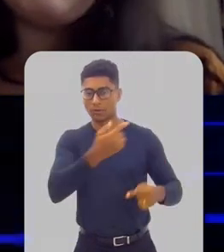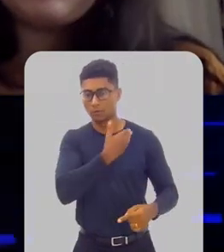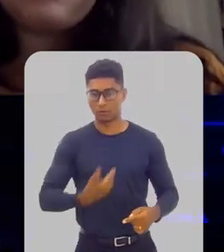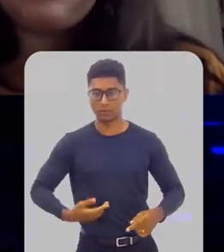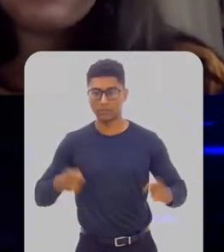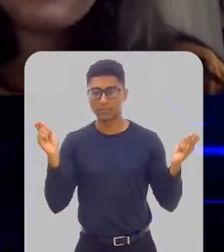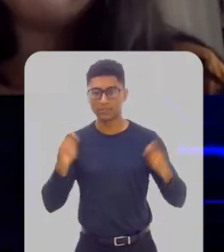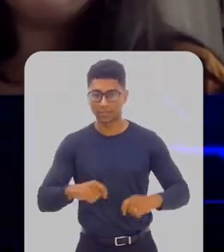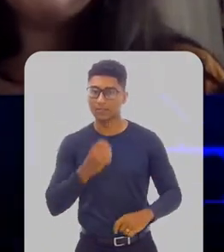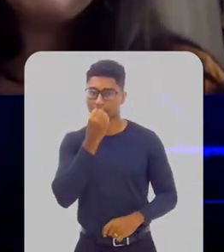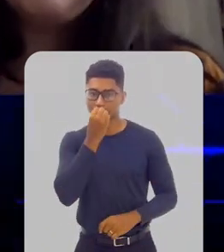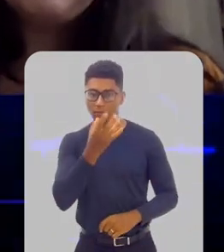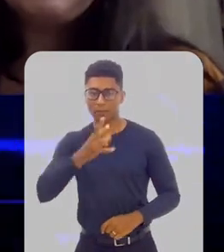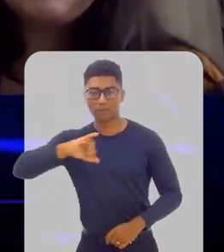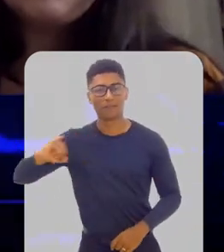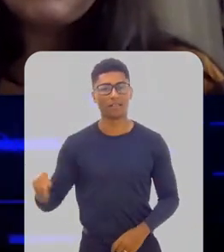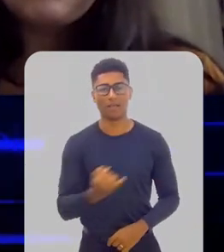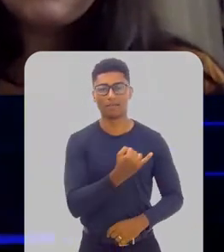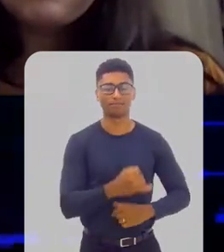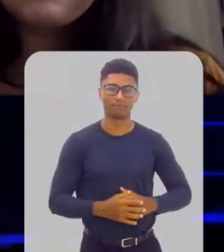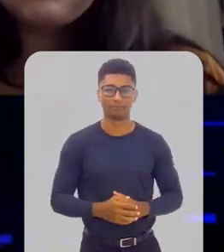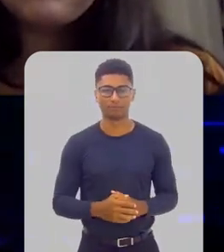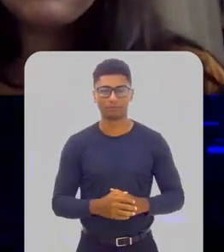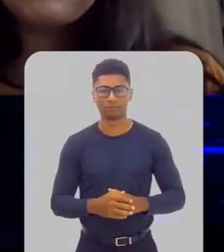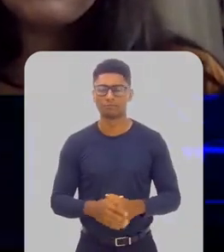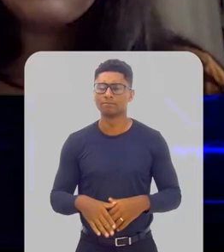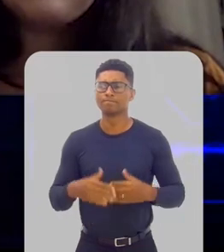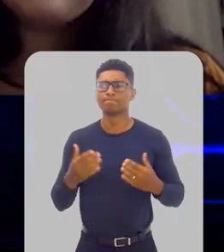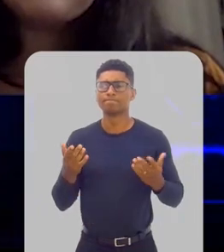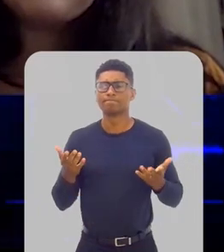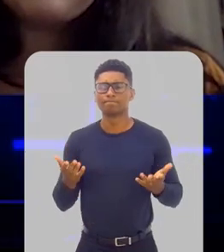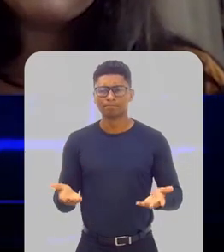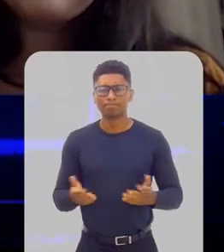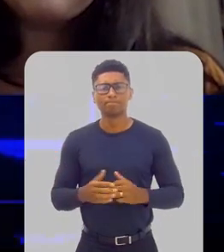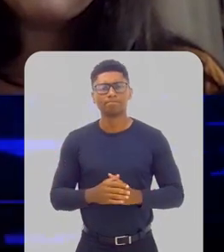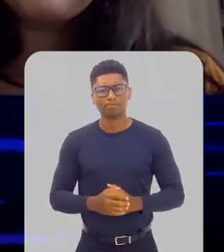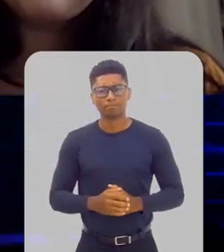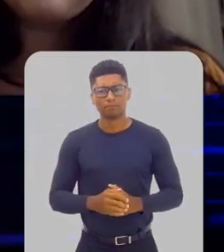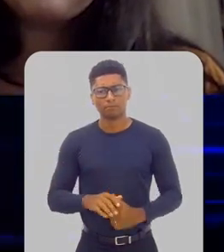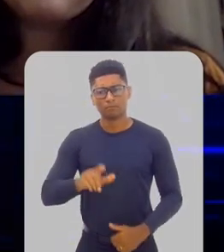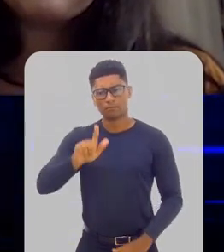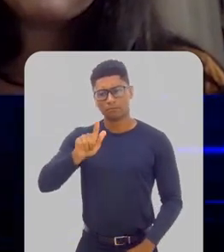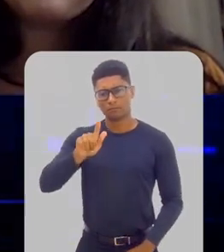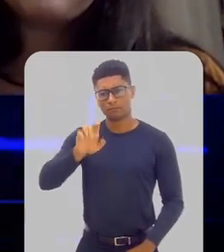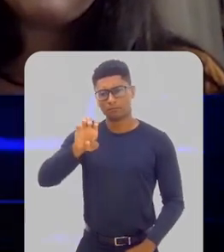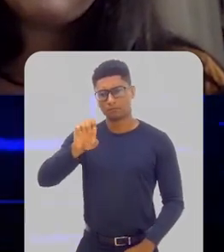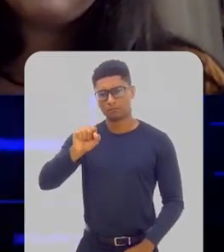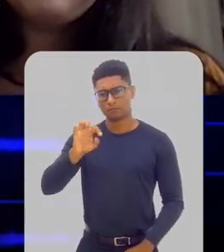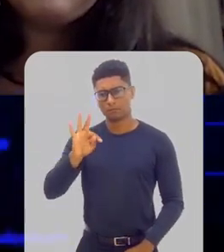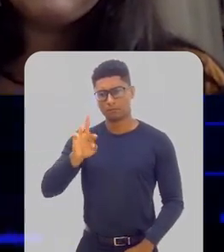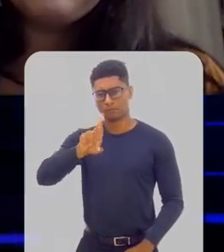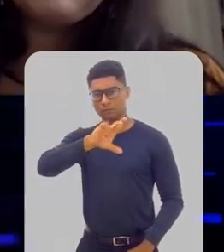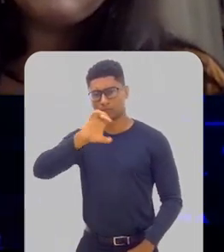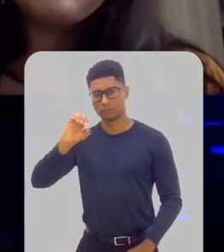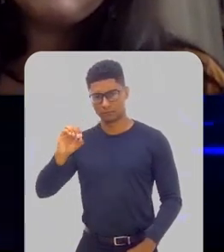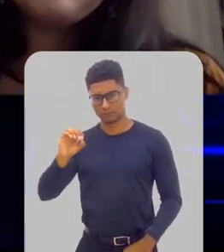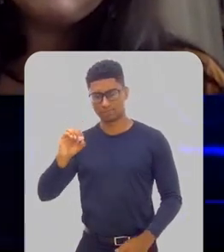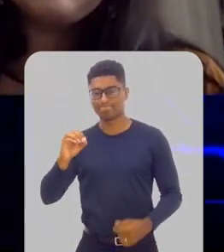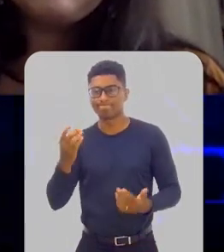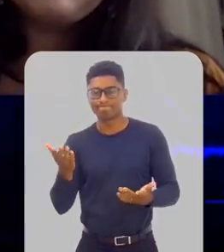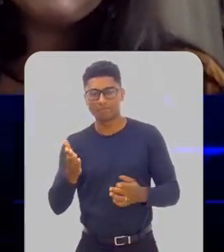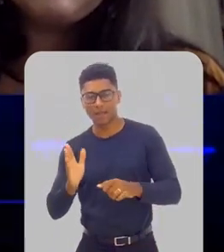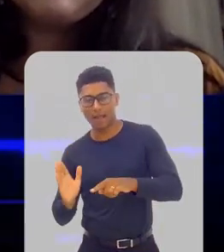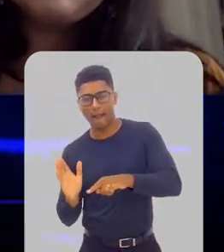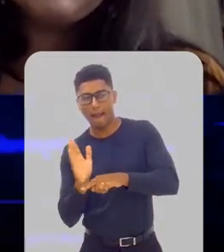também da inovação em governo. Ana, de que forma a Geste Rio pode ajudar a